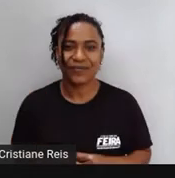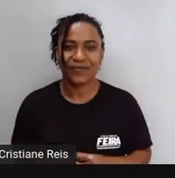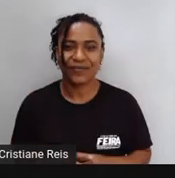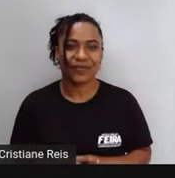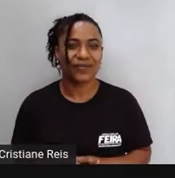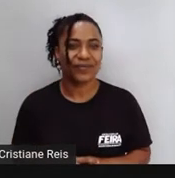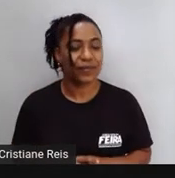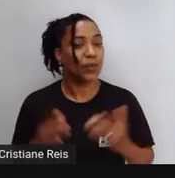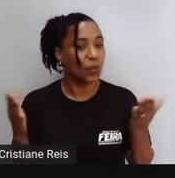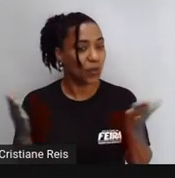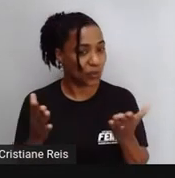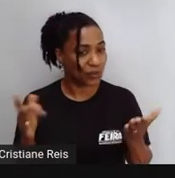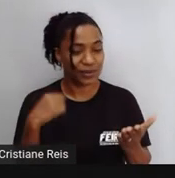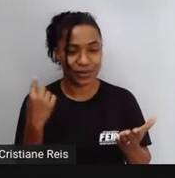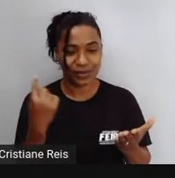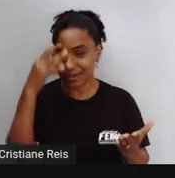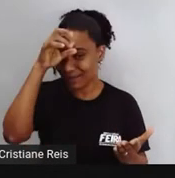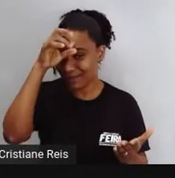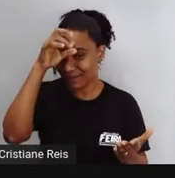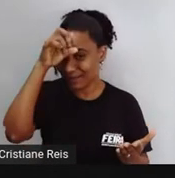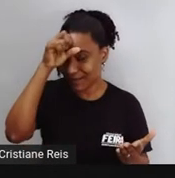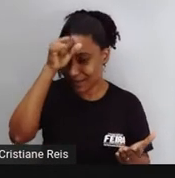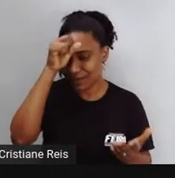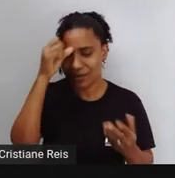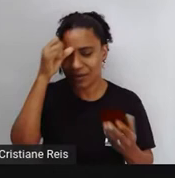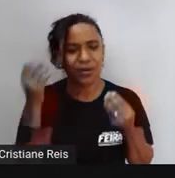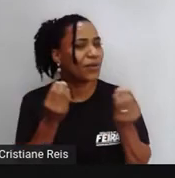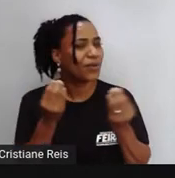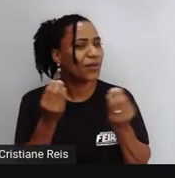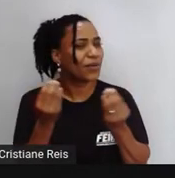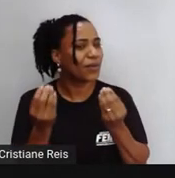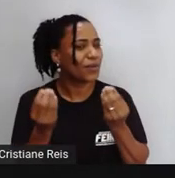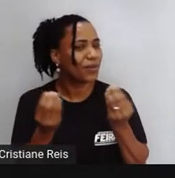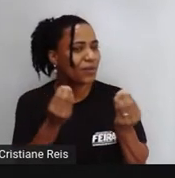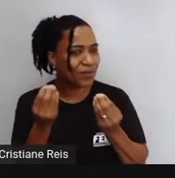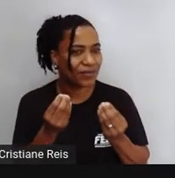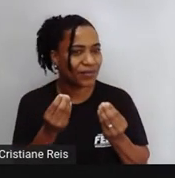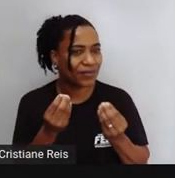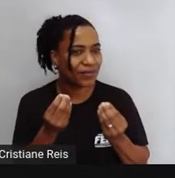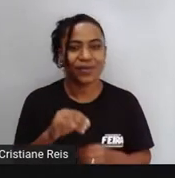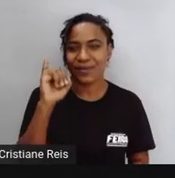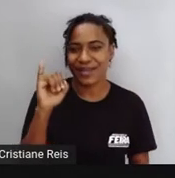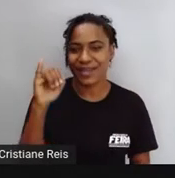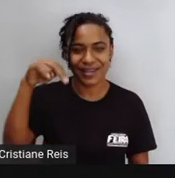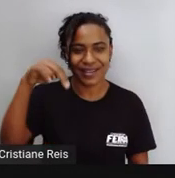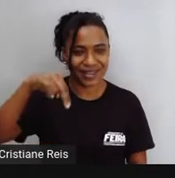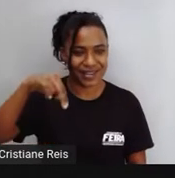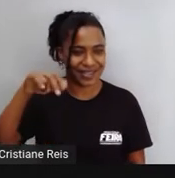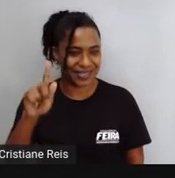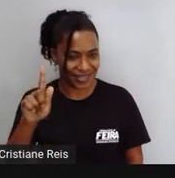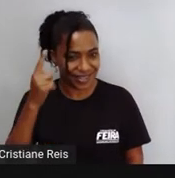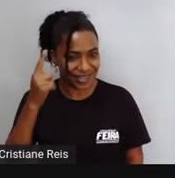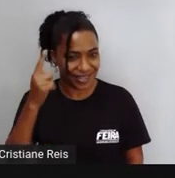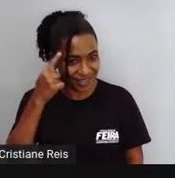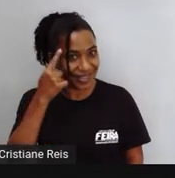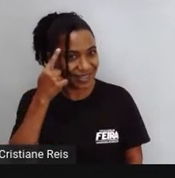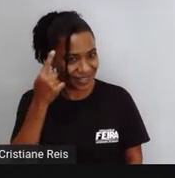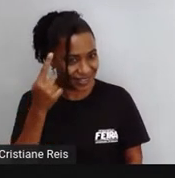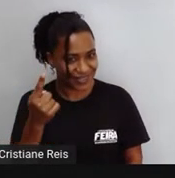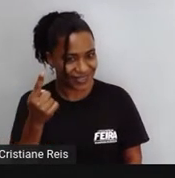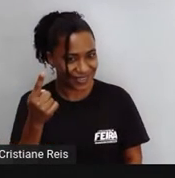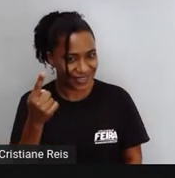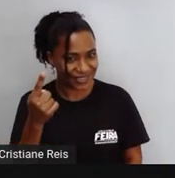Então, hoje nós vamos relembrar como utilizar o ING para formar o gerúndio em inglês,